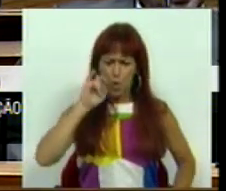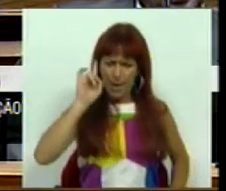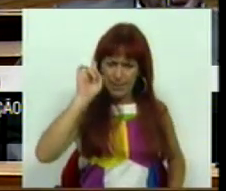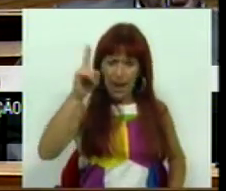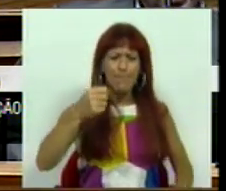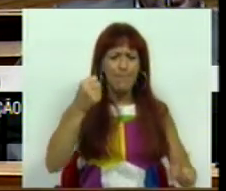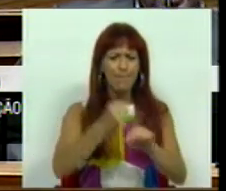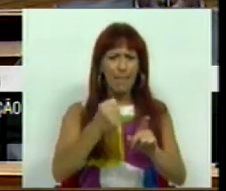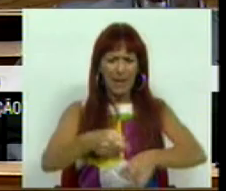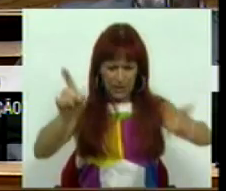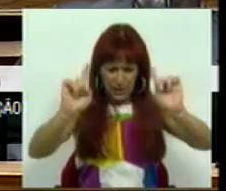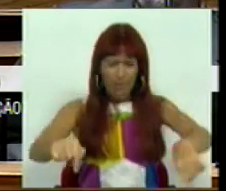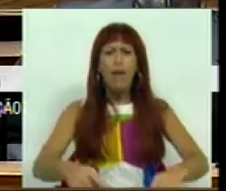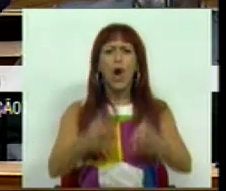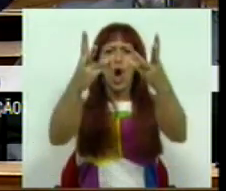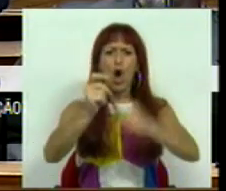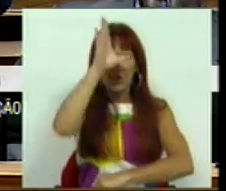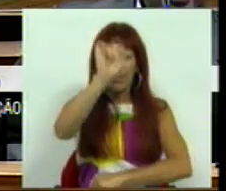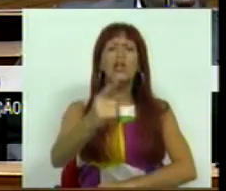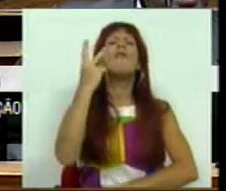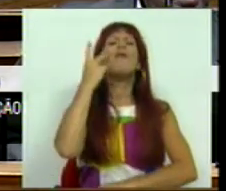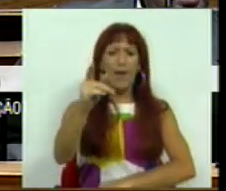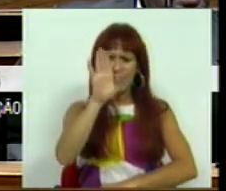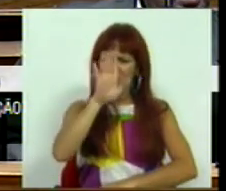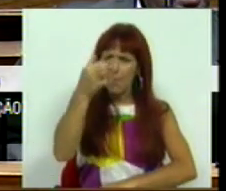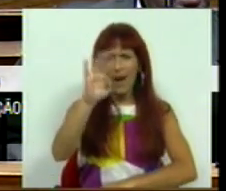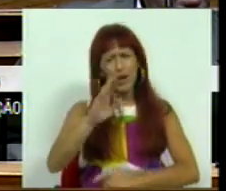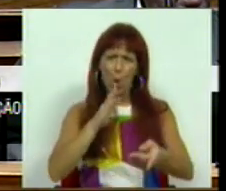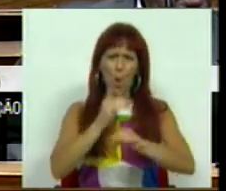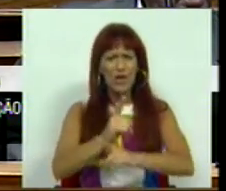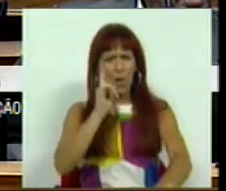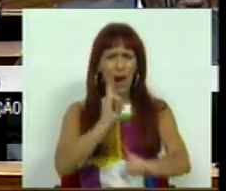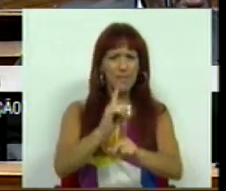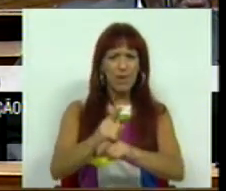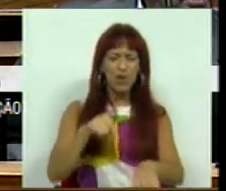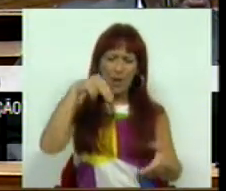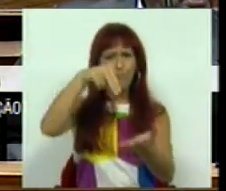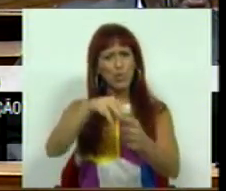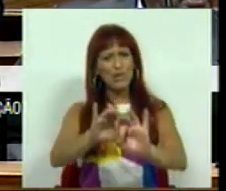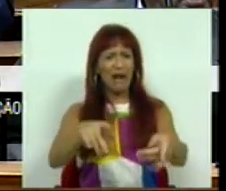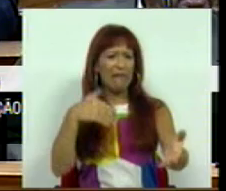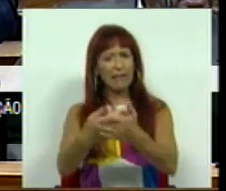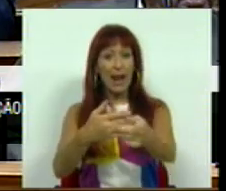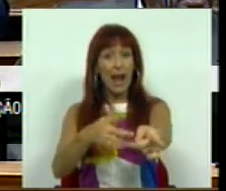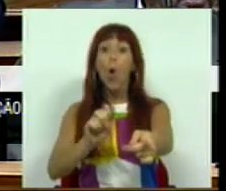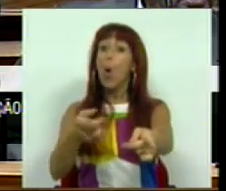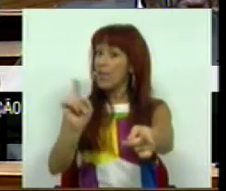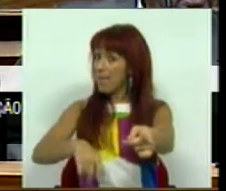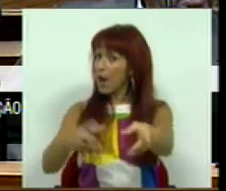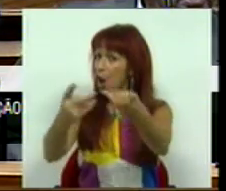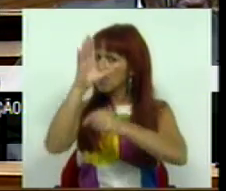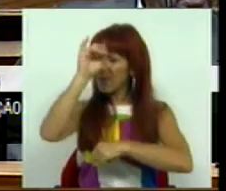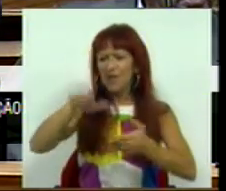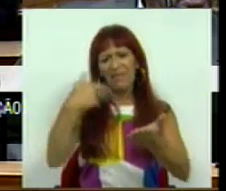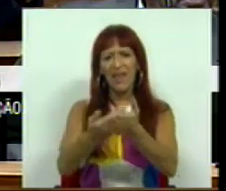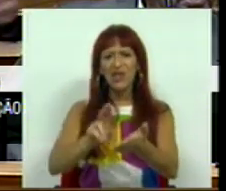-vos que batalharemos também no Orçamento de Estado. Veremos se o PS continua a manter as suas posições até lá ou se também no Orçamento de